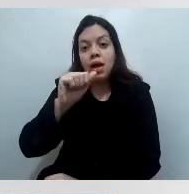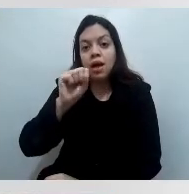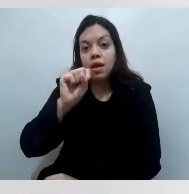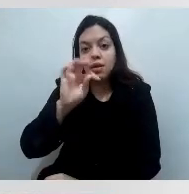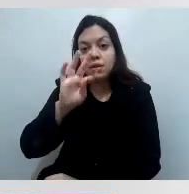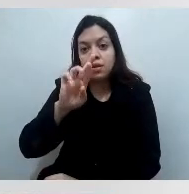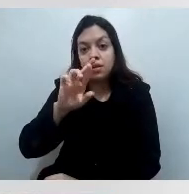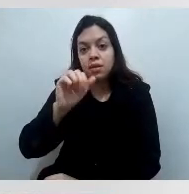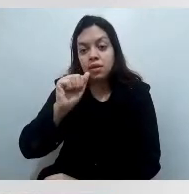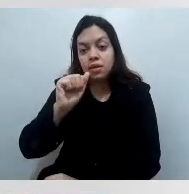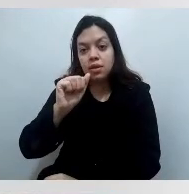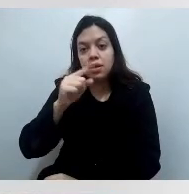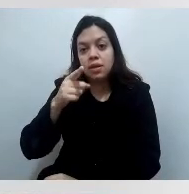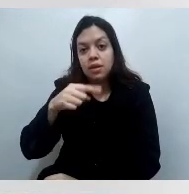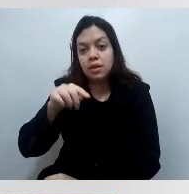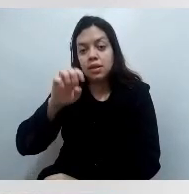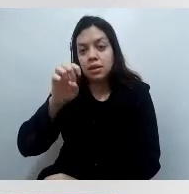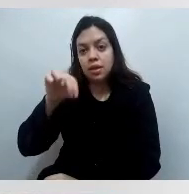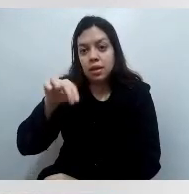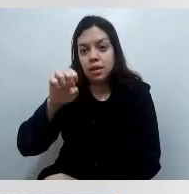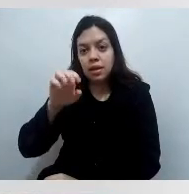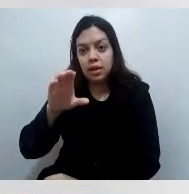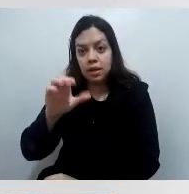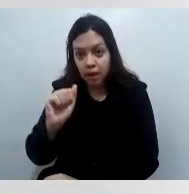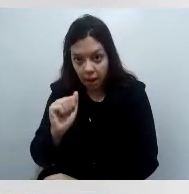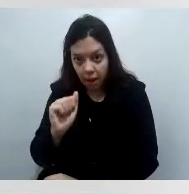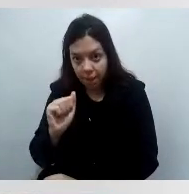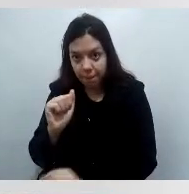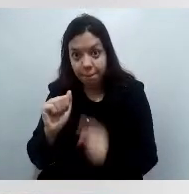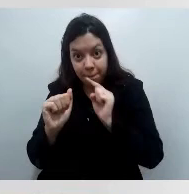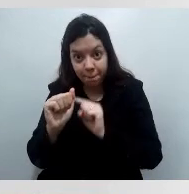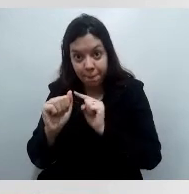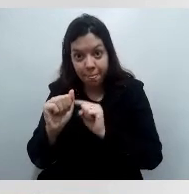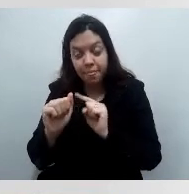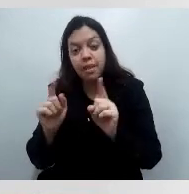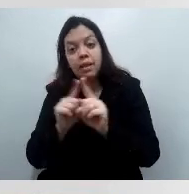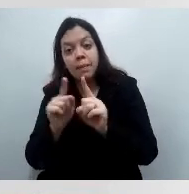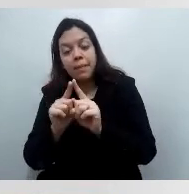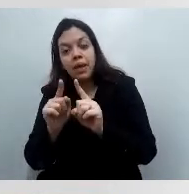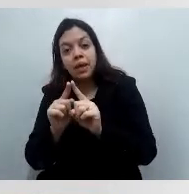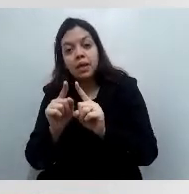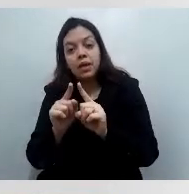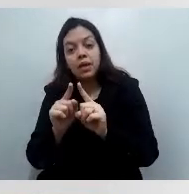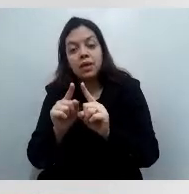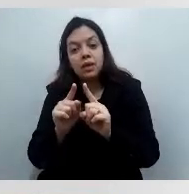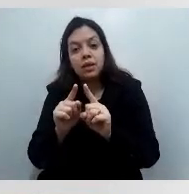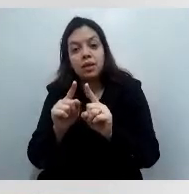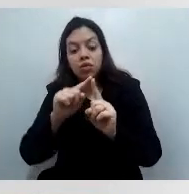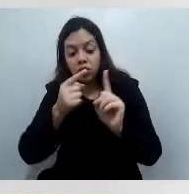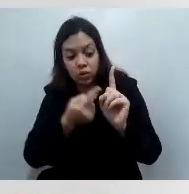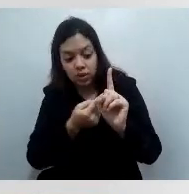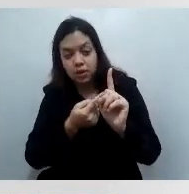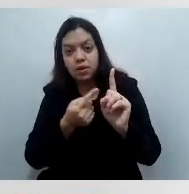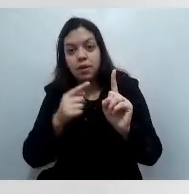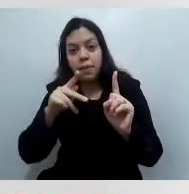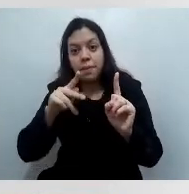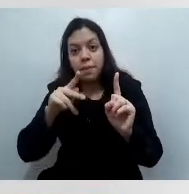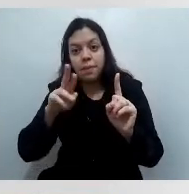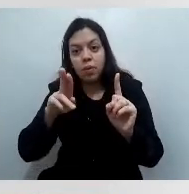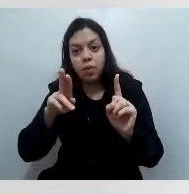para gestantes, gestantes e coéperas. Sim. Mas, no Paraná, nós estamos, claro,